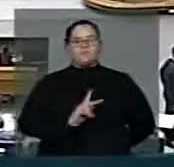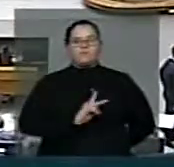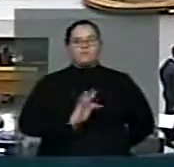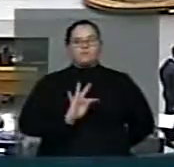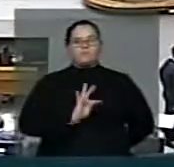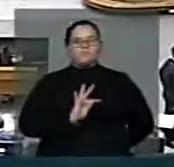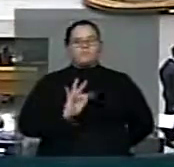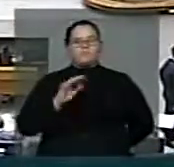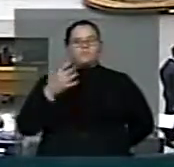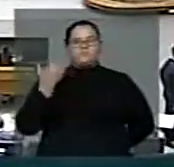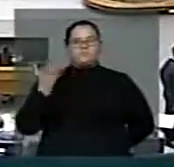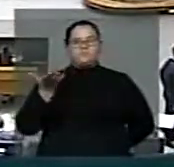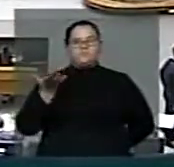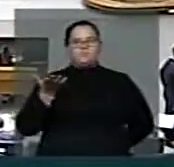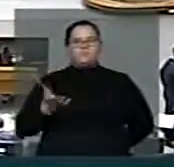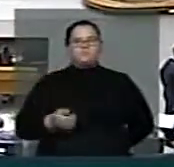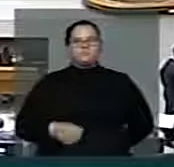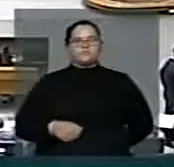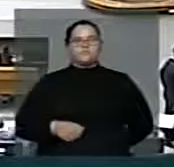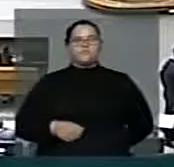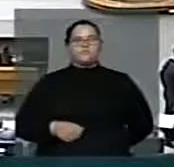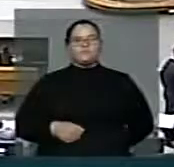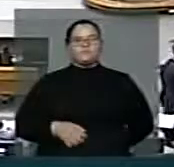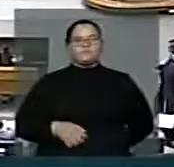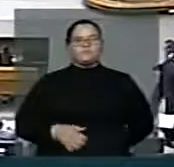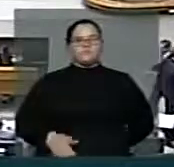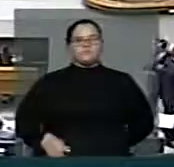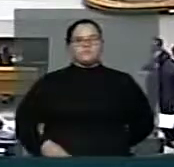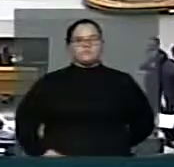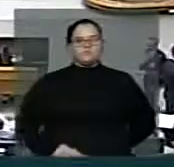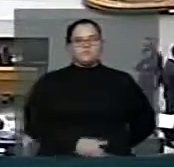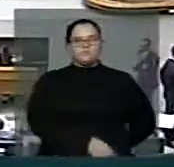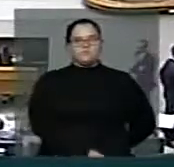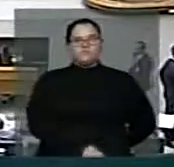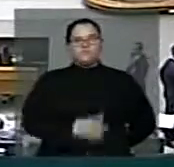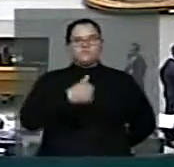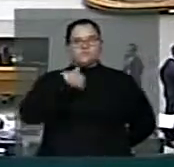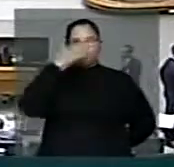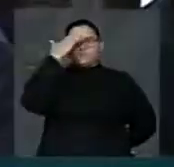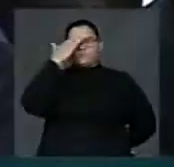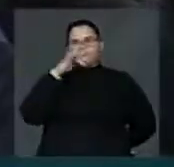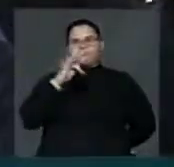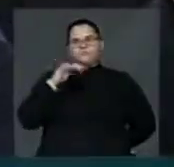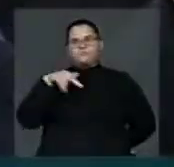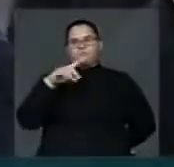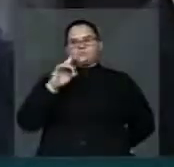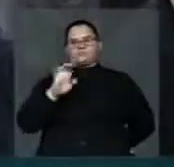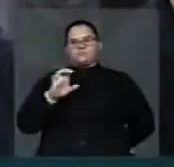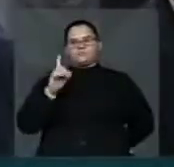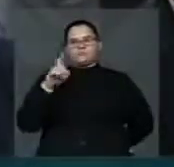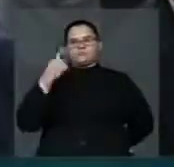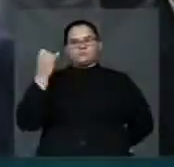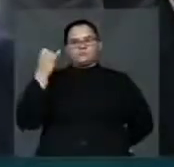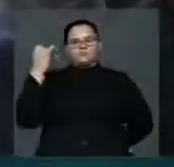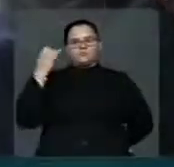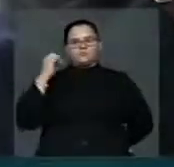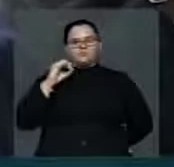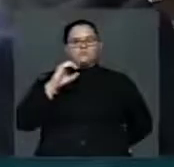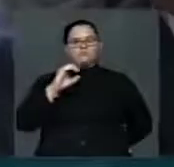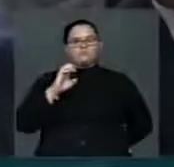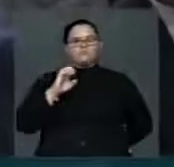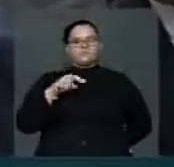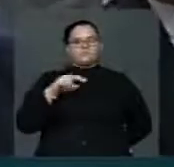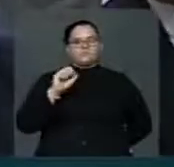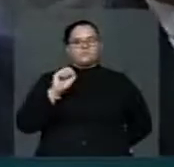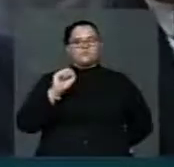Presidente, tendo vista a importância do FNDE e do CESISPAN, que cumprem um papel